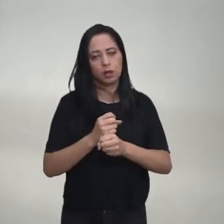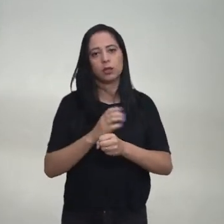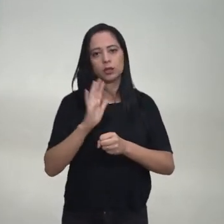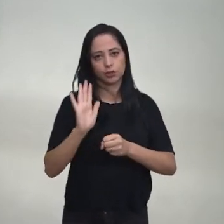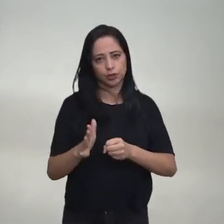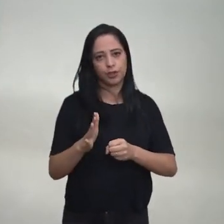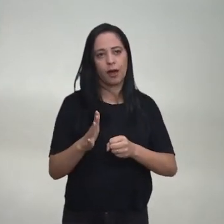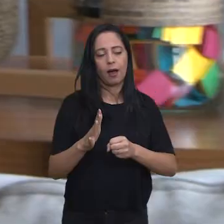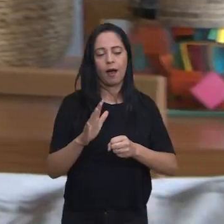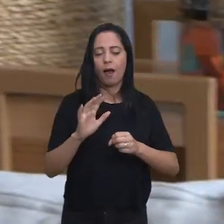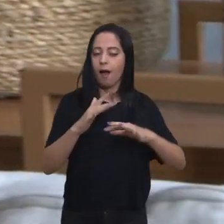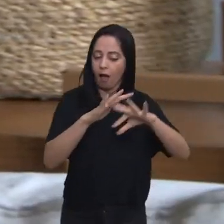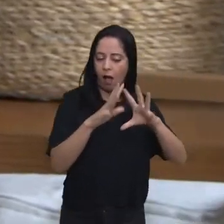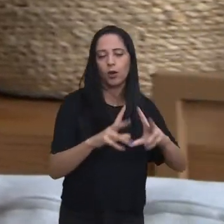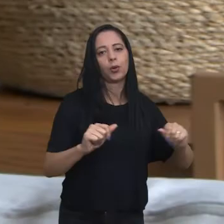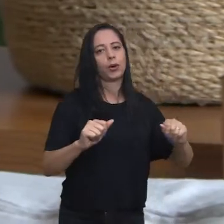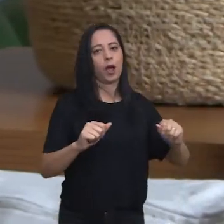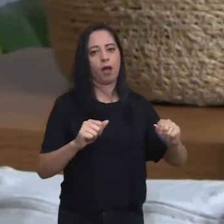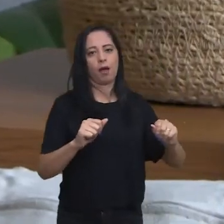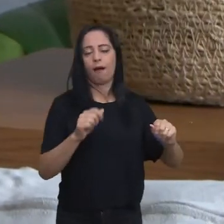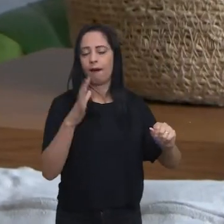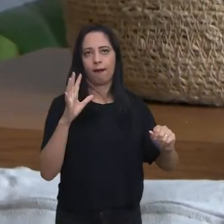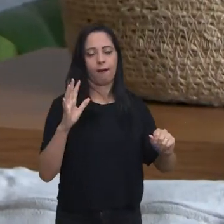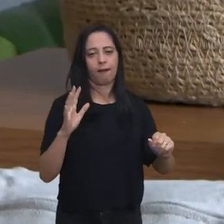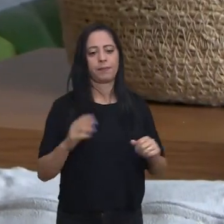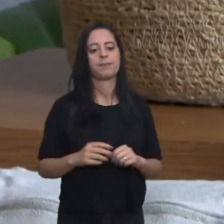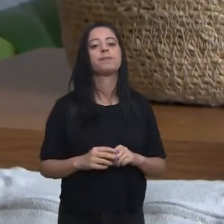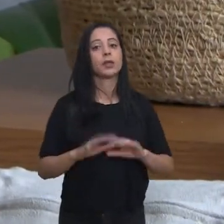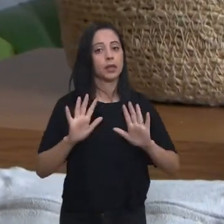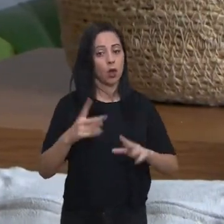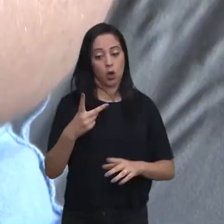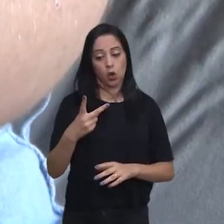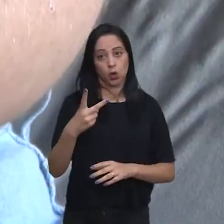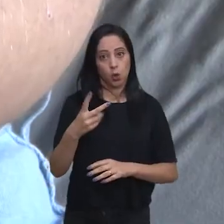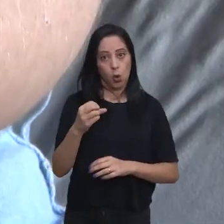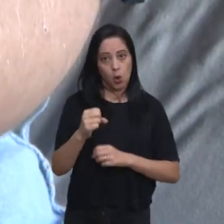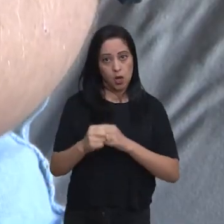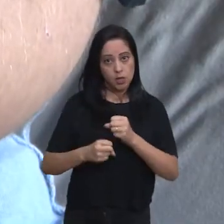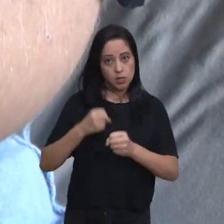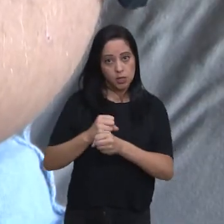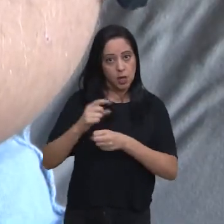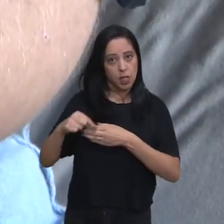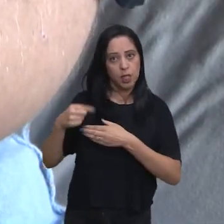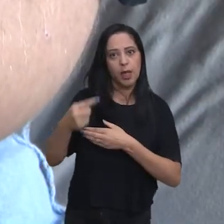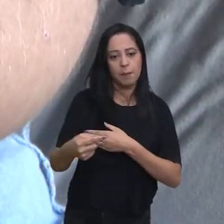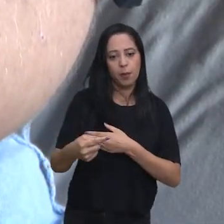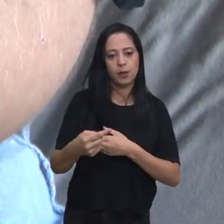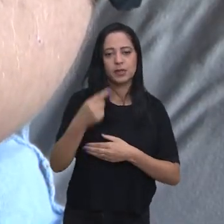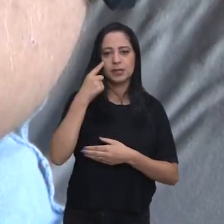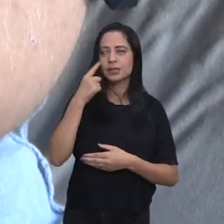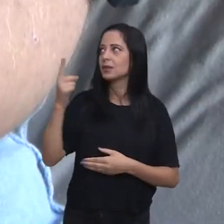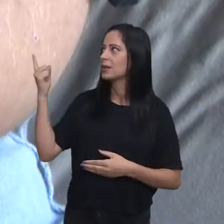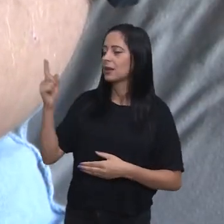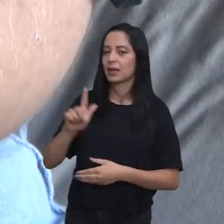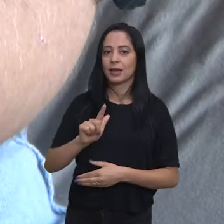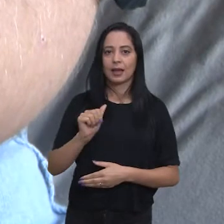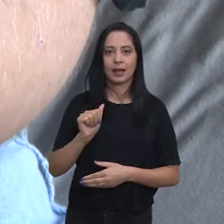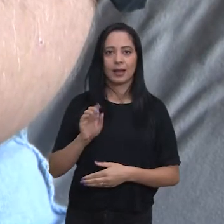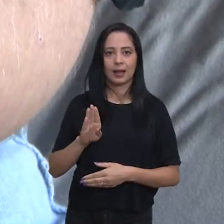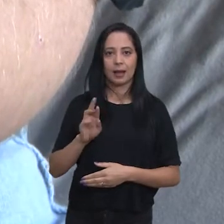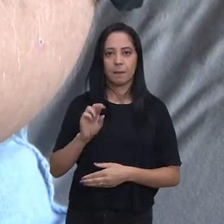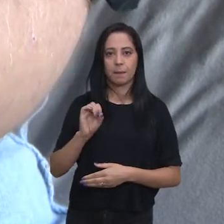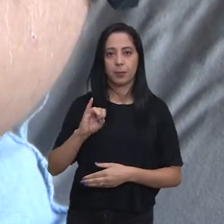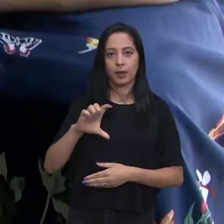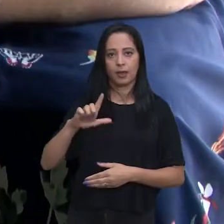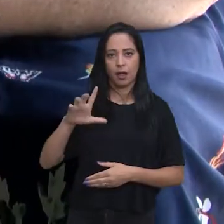desfechos foram positivos. Passados quase dois anos do diagnóstico, a Gabriela ainda toma medicamentos e é acompanhada por